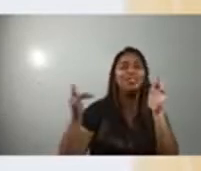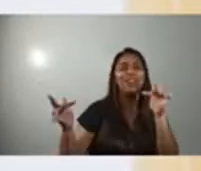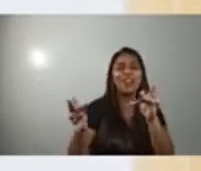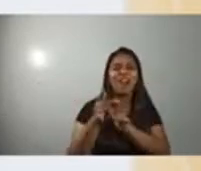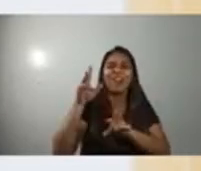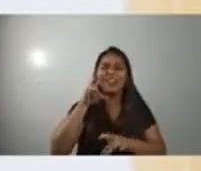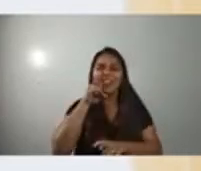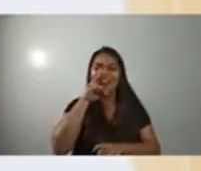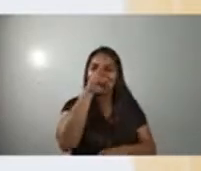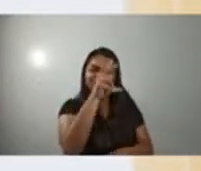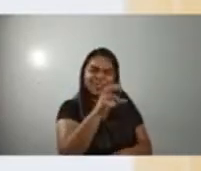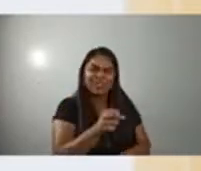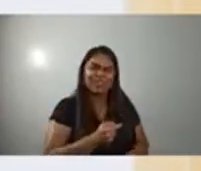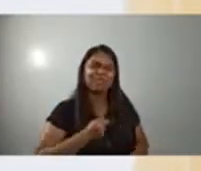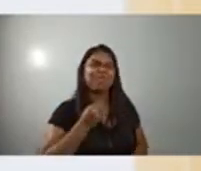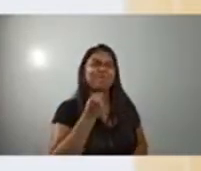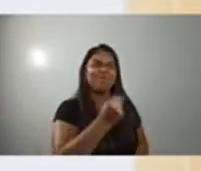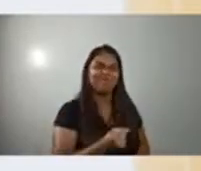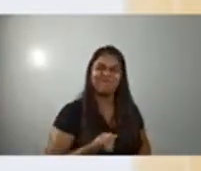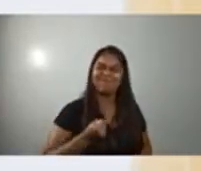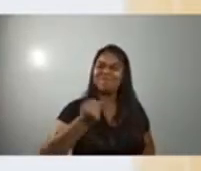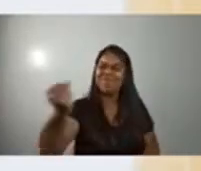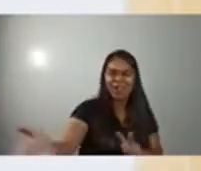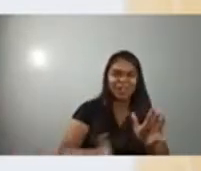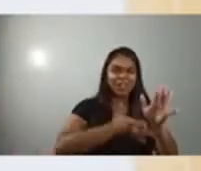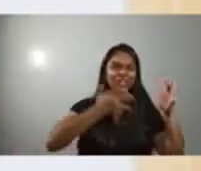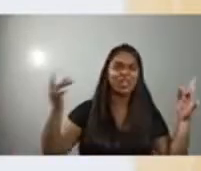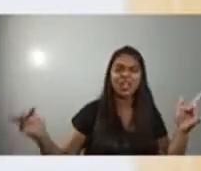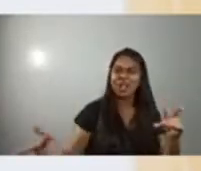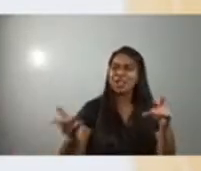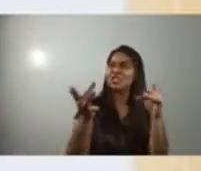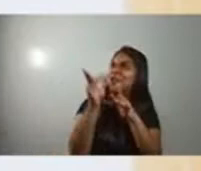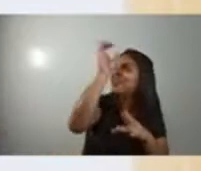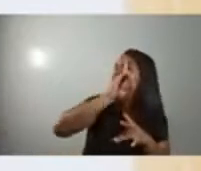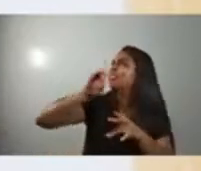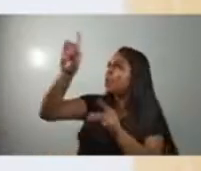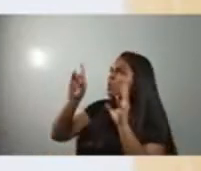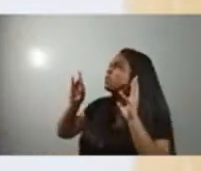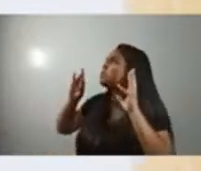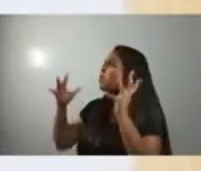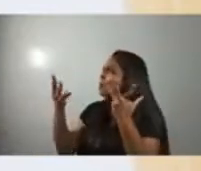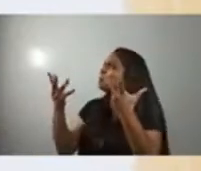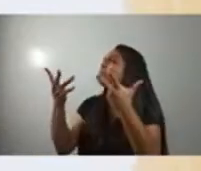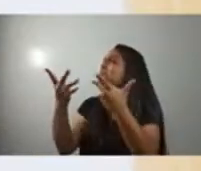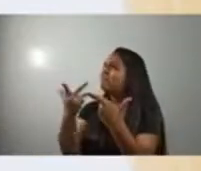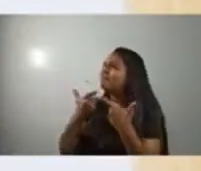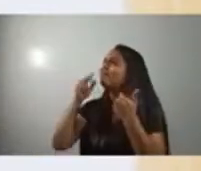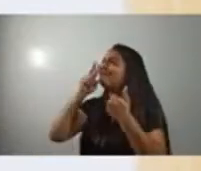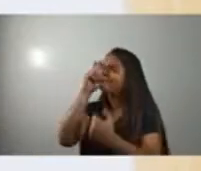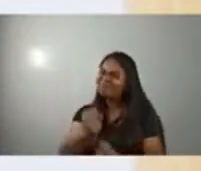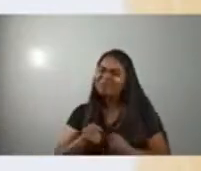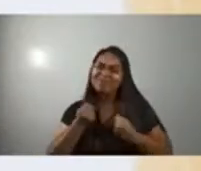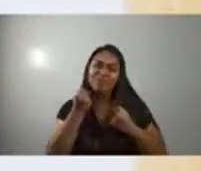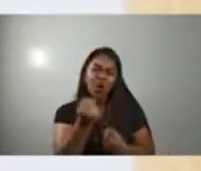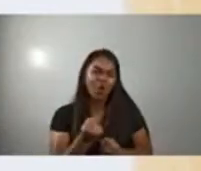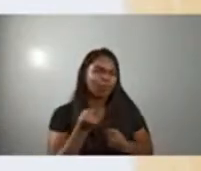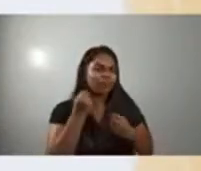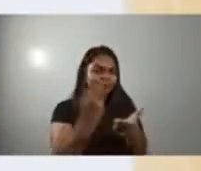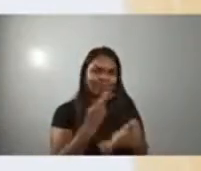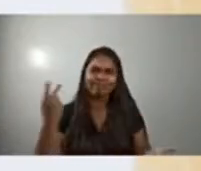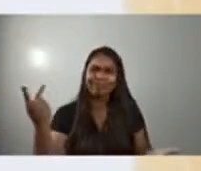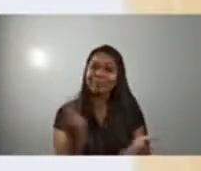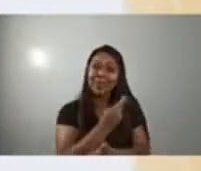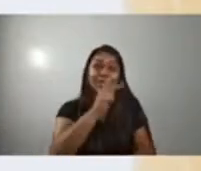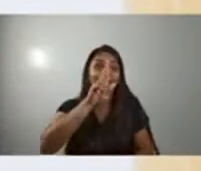Judá Este Deus é tremendo, forte não falha